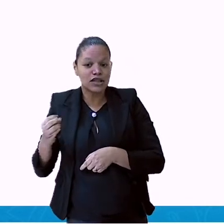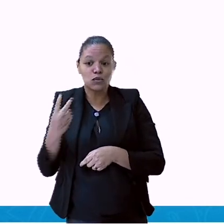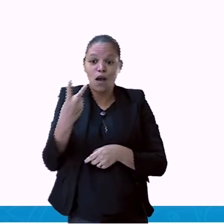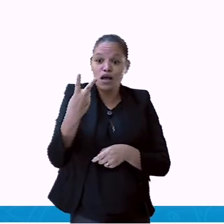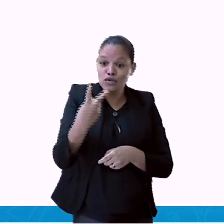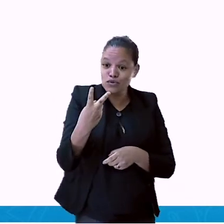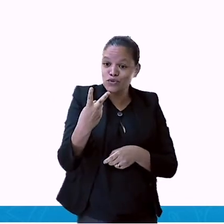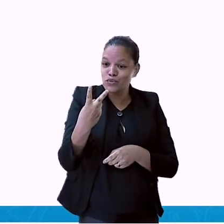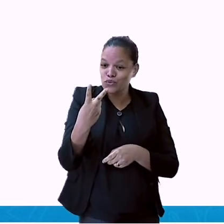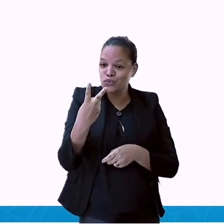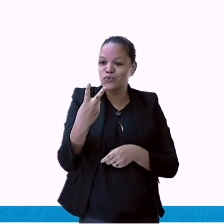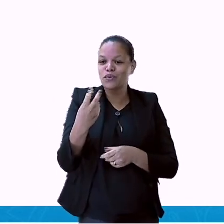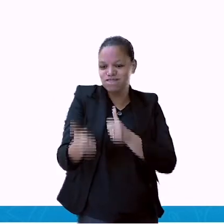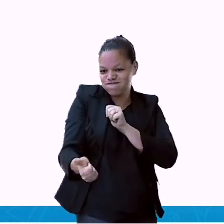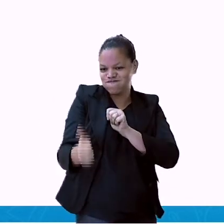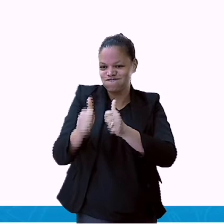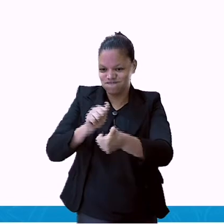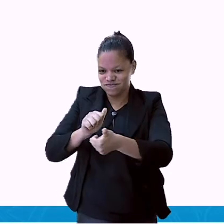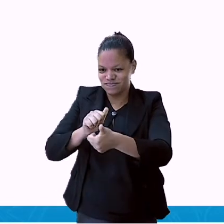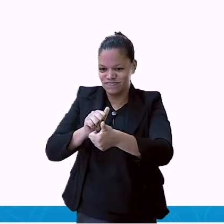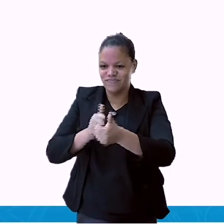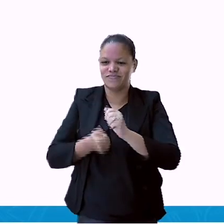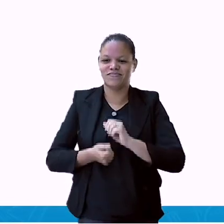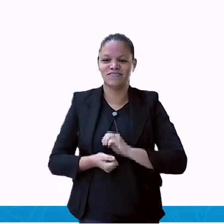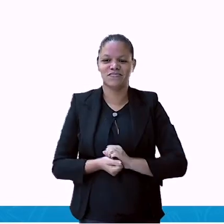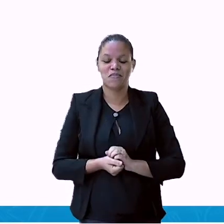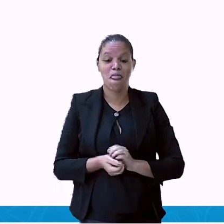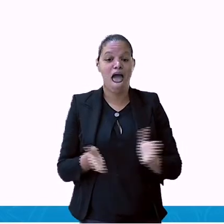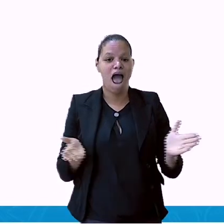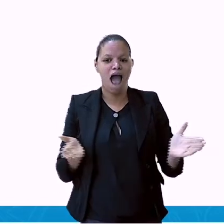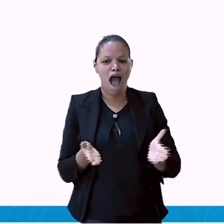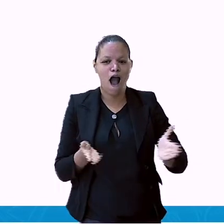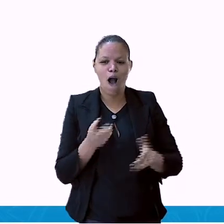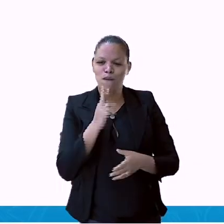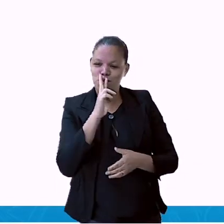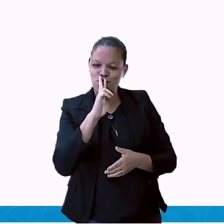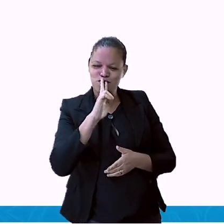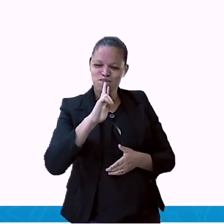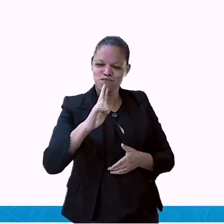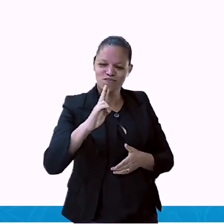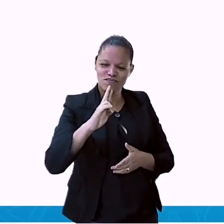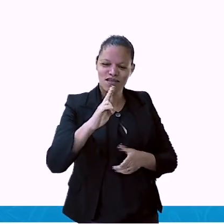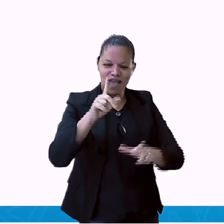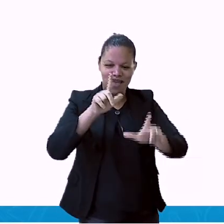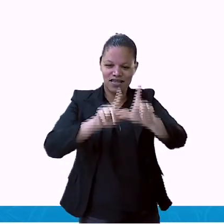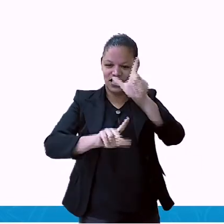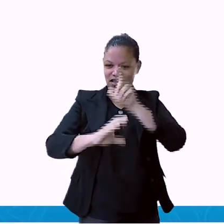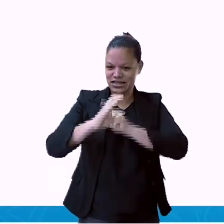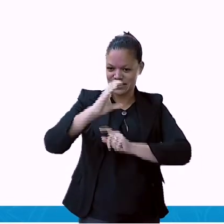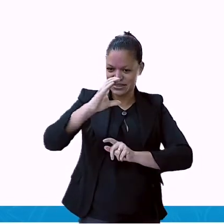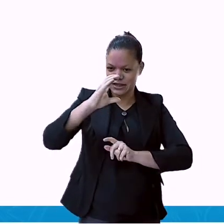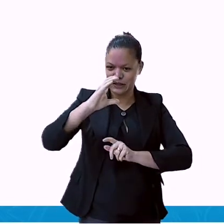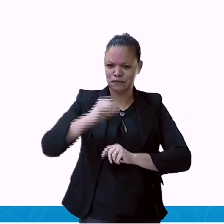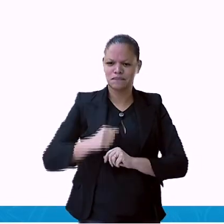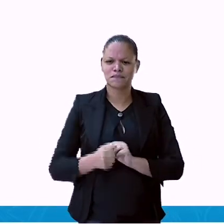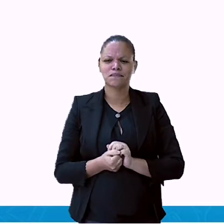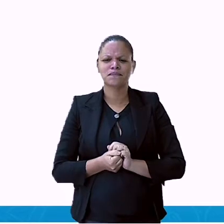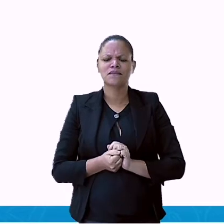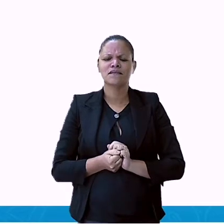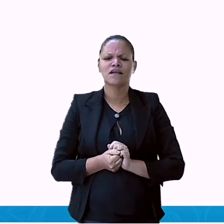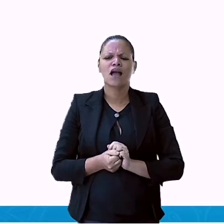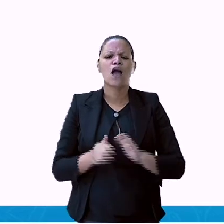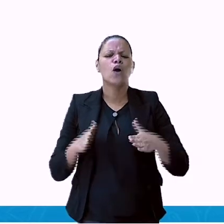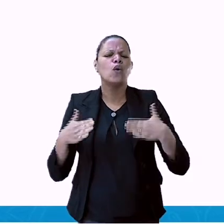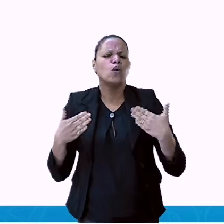praticaram as duas modalidades. Vamos, então, responder a letra C. Qual modalidade